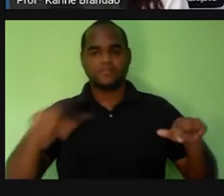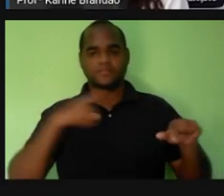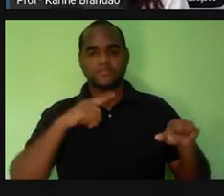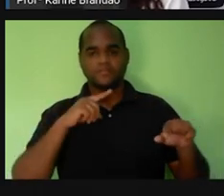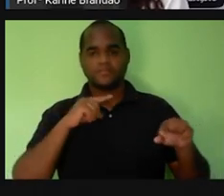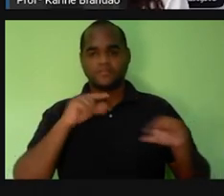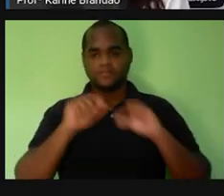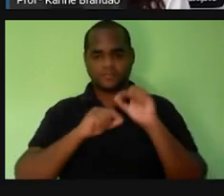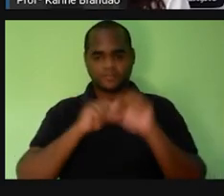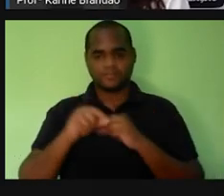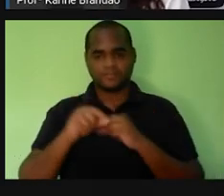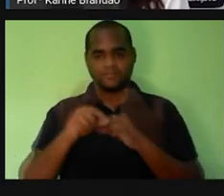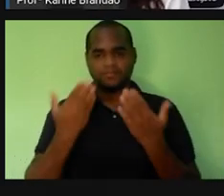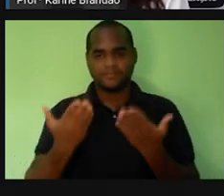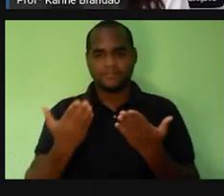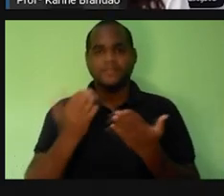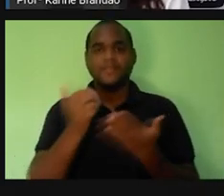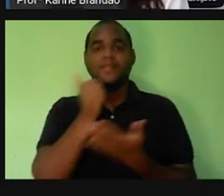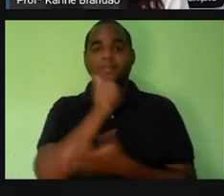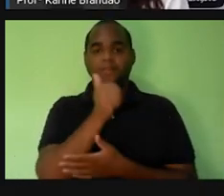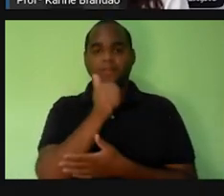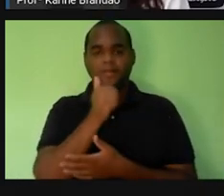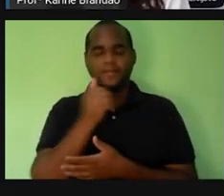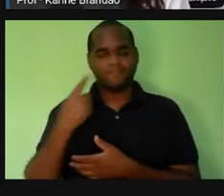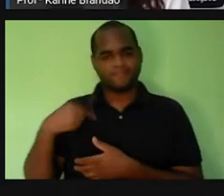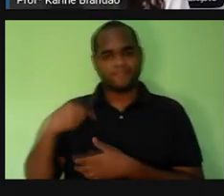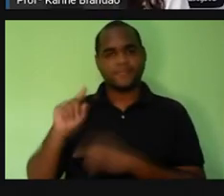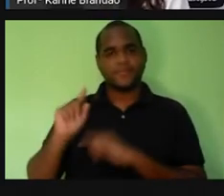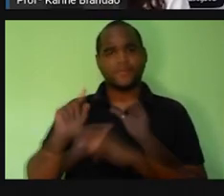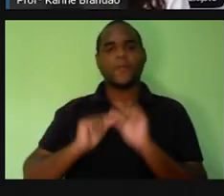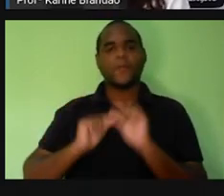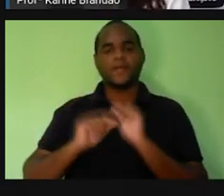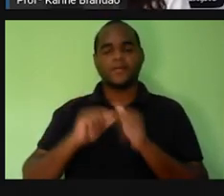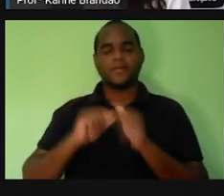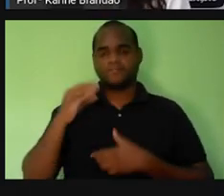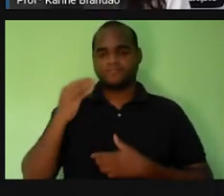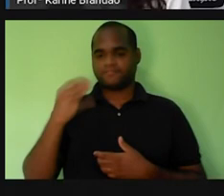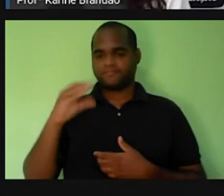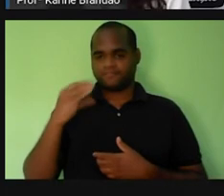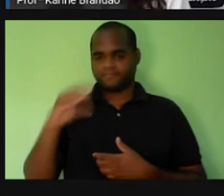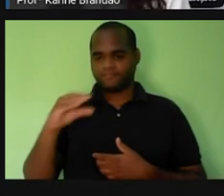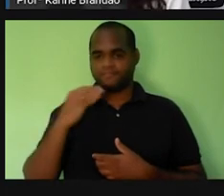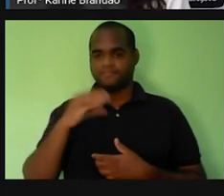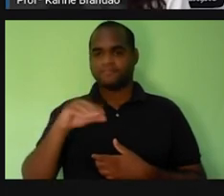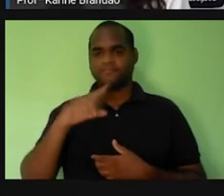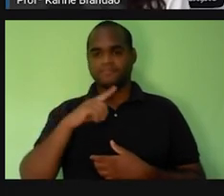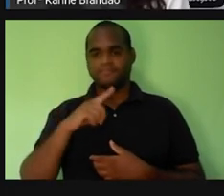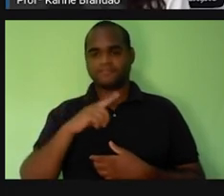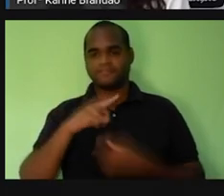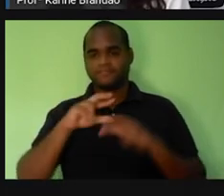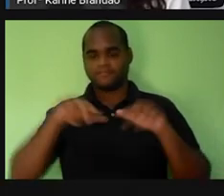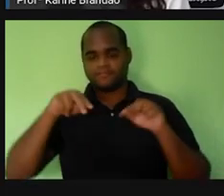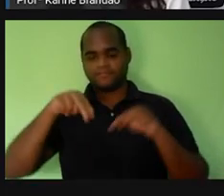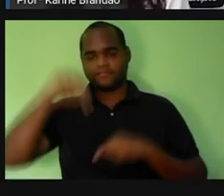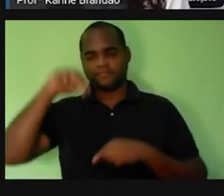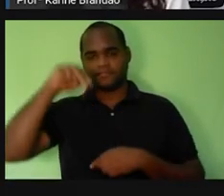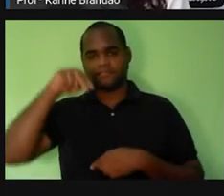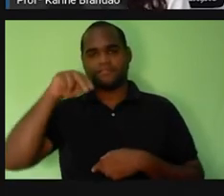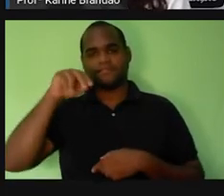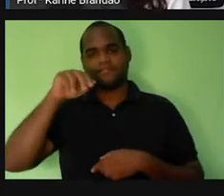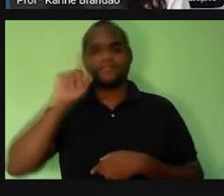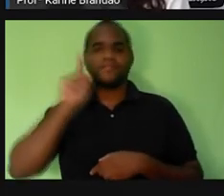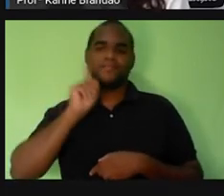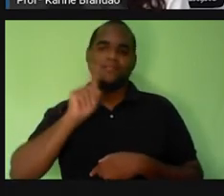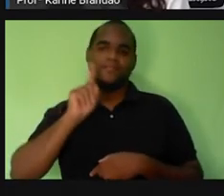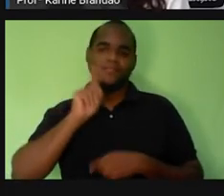Johnson, né? Que foi uma cientista, né? Norte-americana, trabalhou